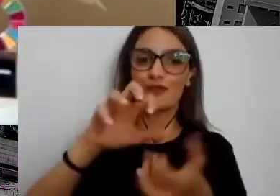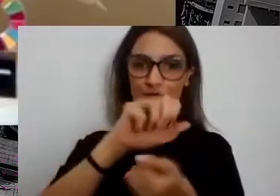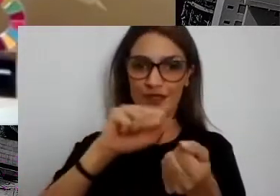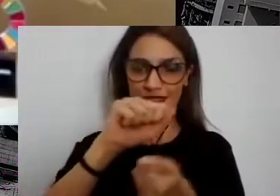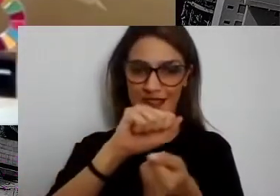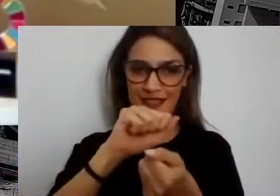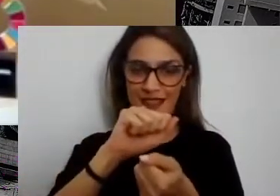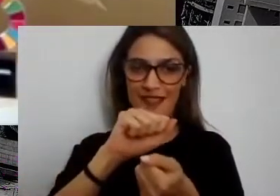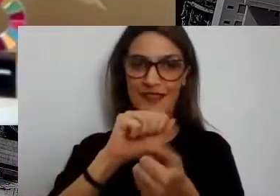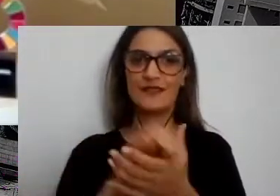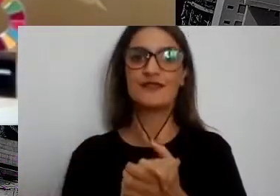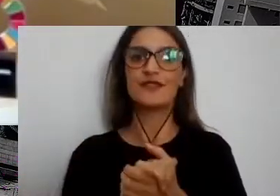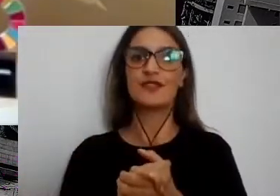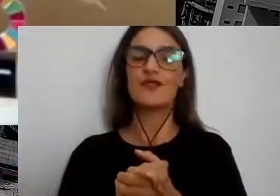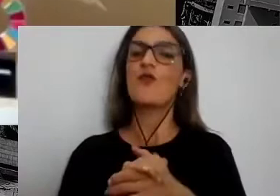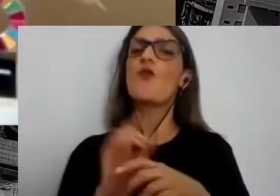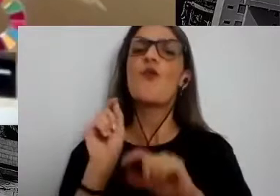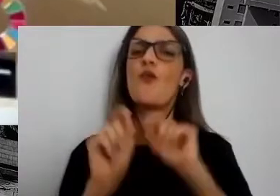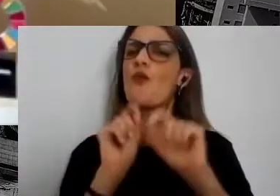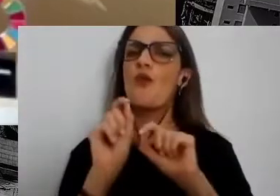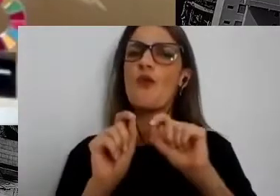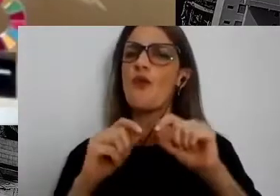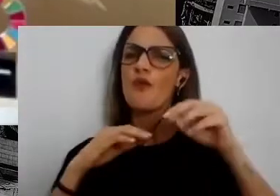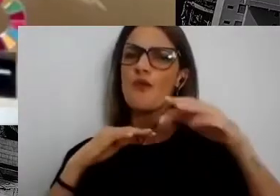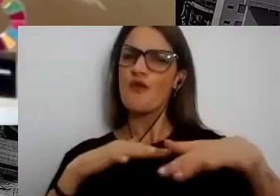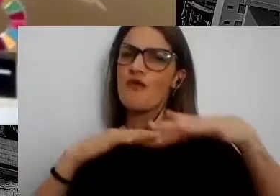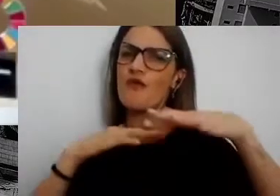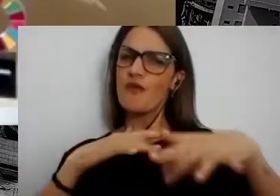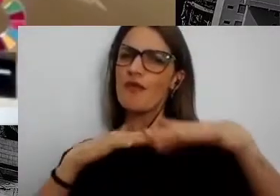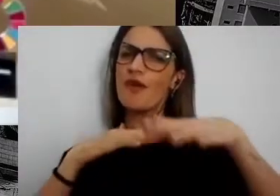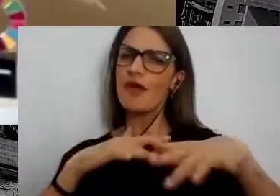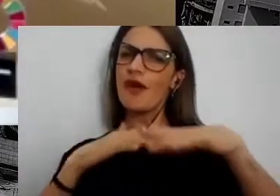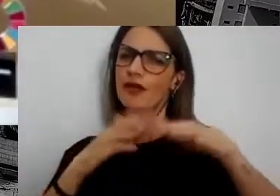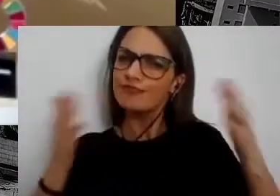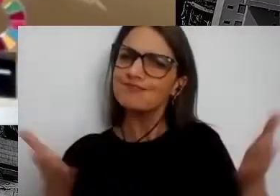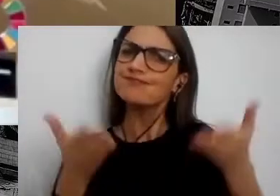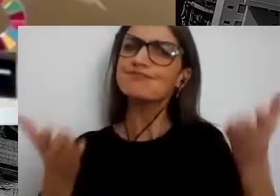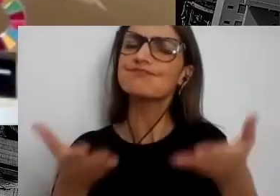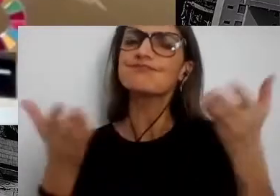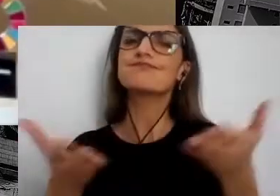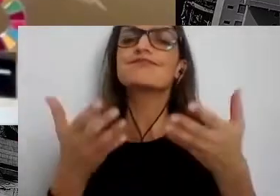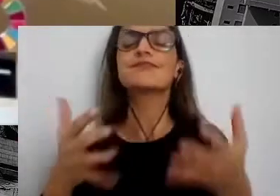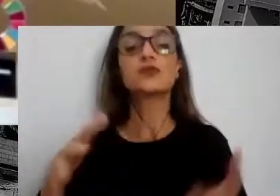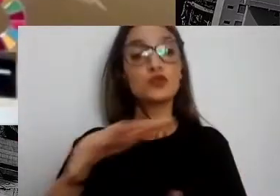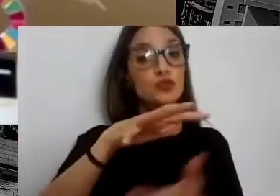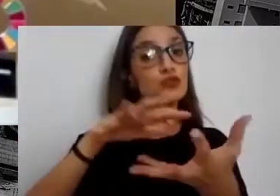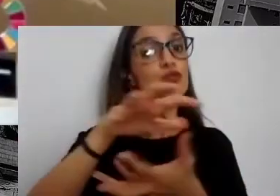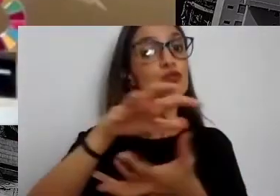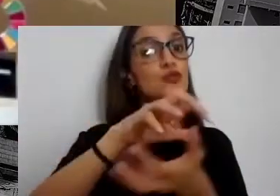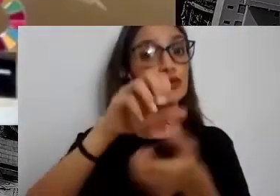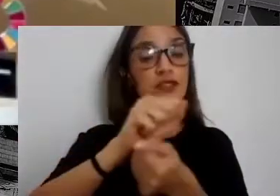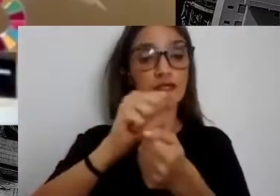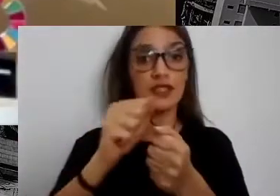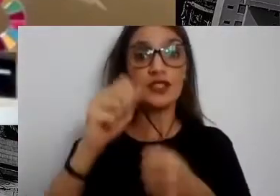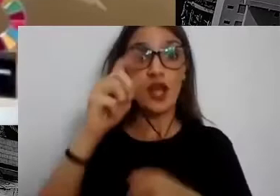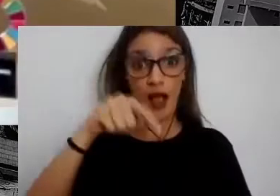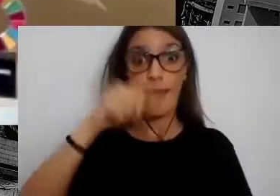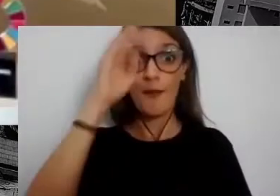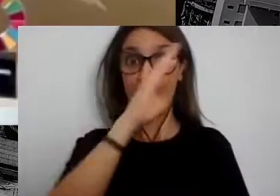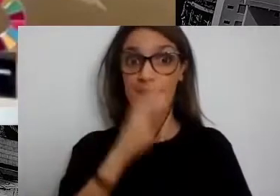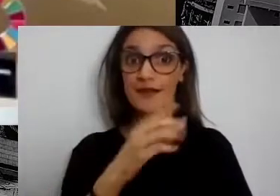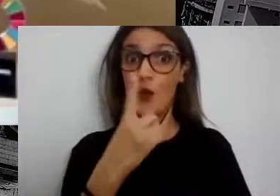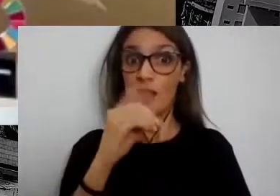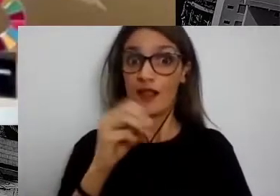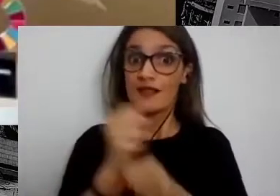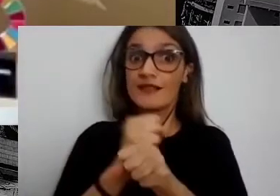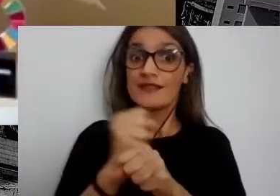é esse movimento em prol da sustentabilidade, o maior que acontece no Brasil, está comemorando dez anos,